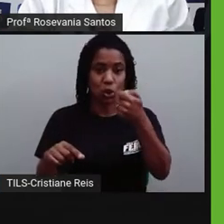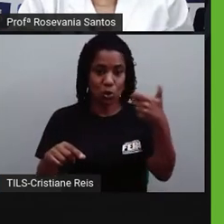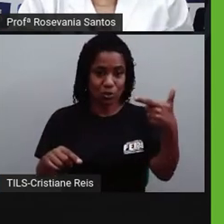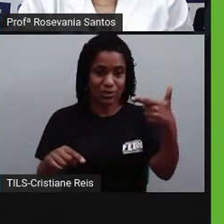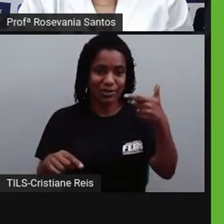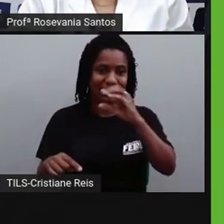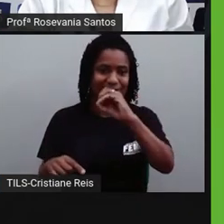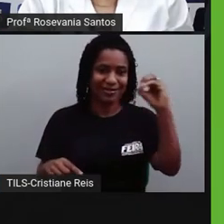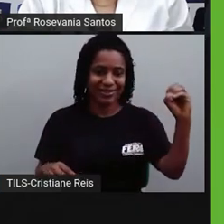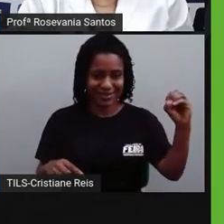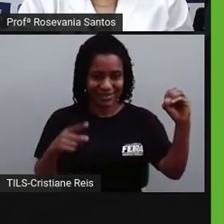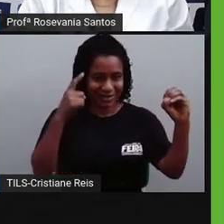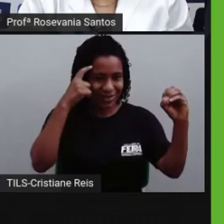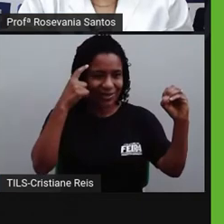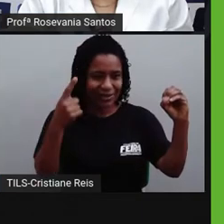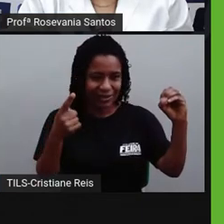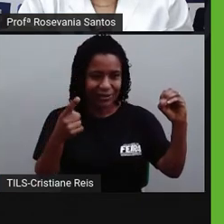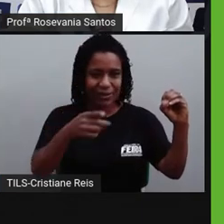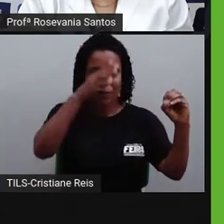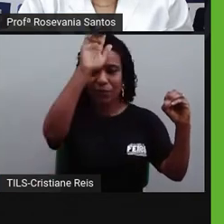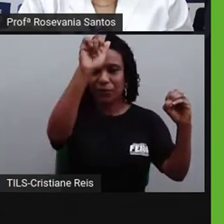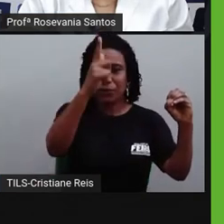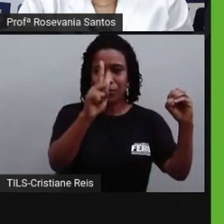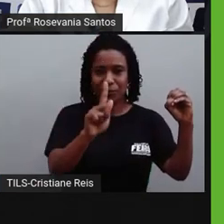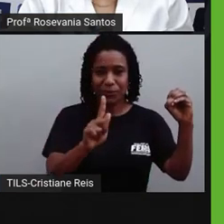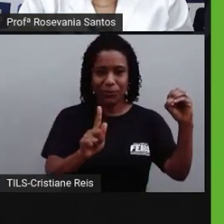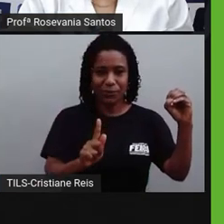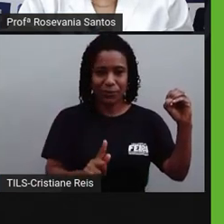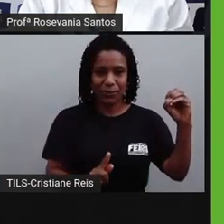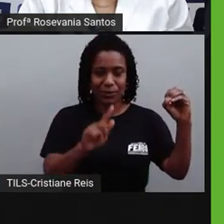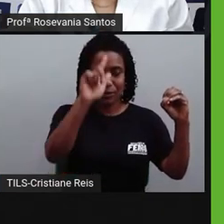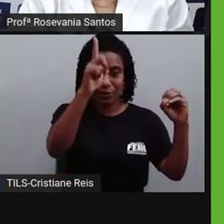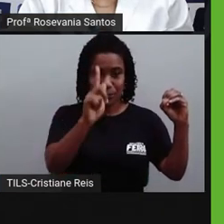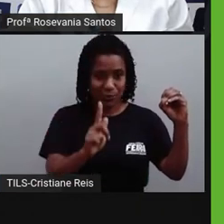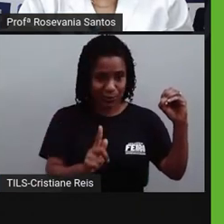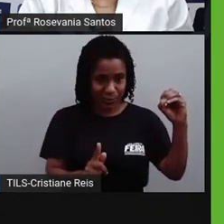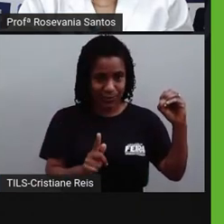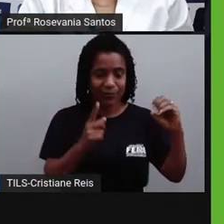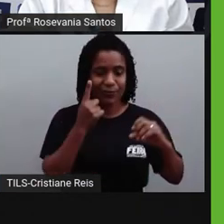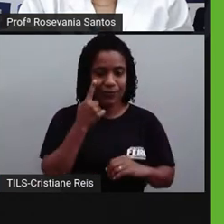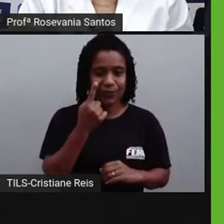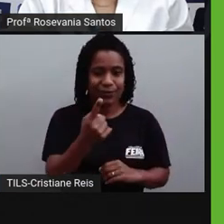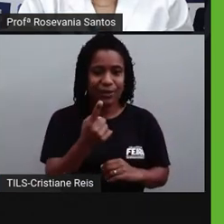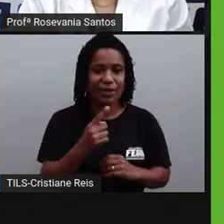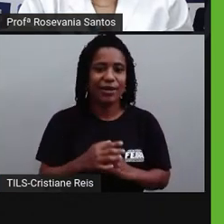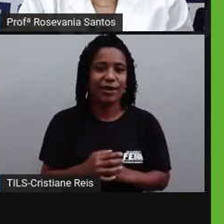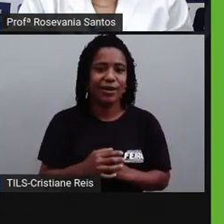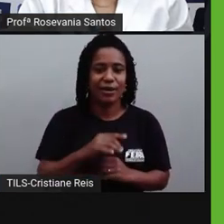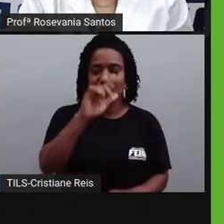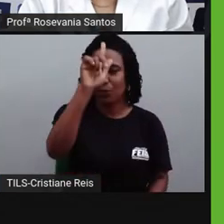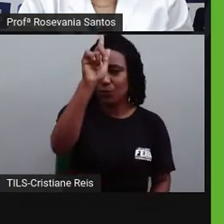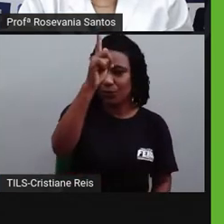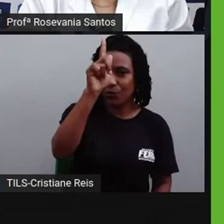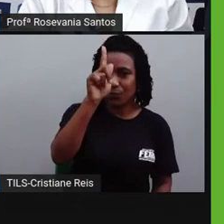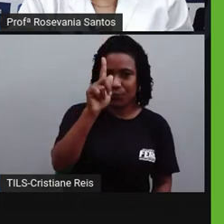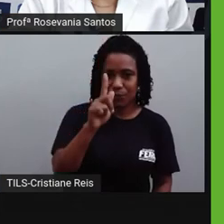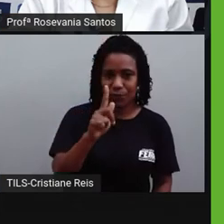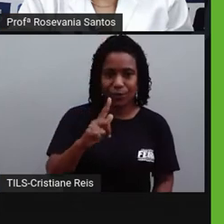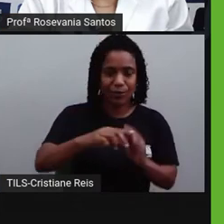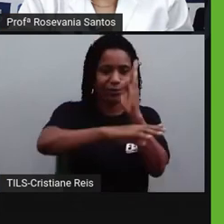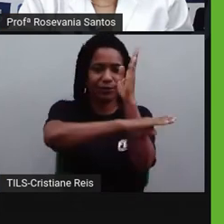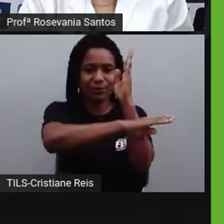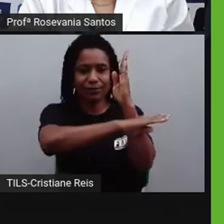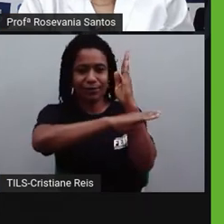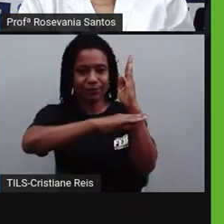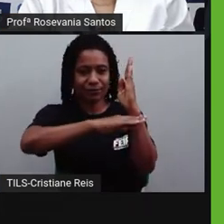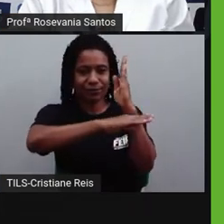E aqui, eu tenho no meio, que é o meridiano de Greenwich. Percebo que ele tem uma divisãozinha, né. Se são 15